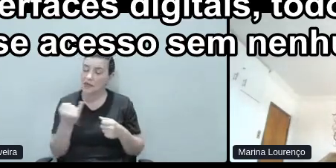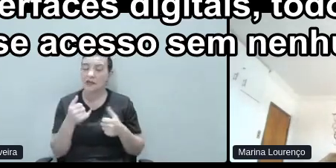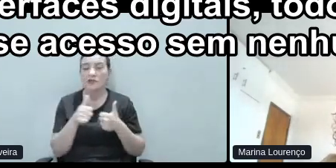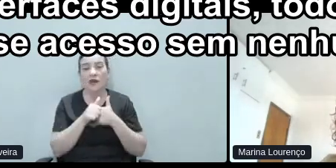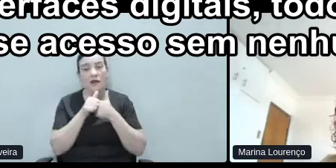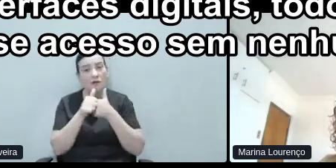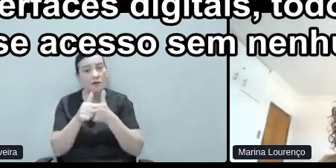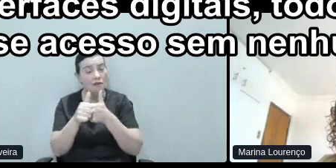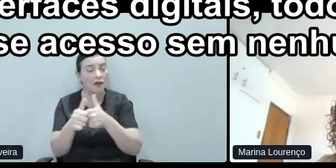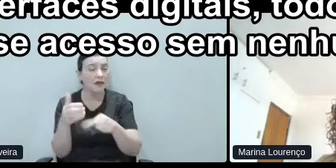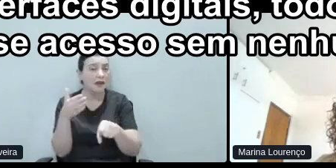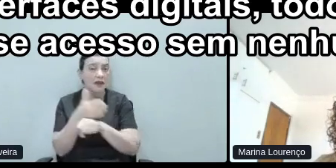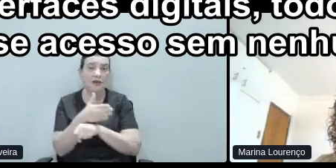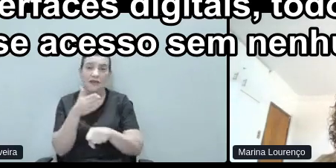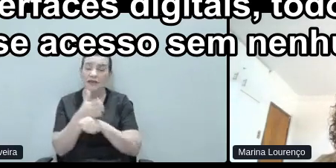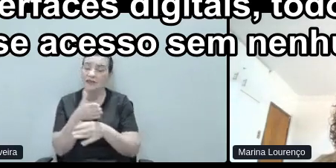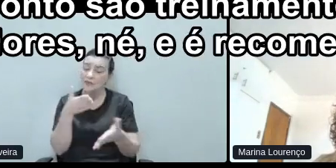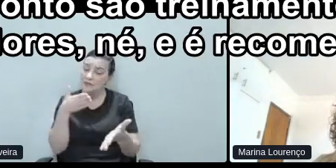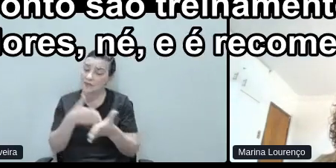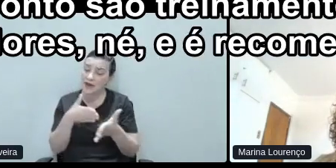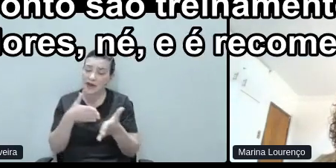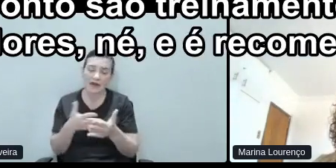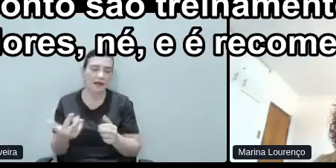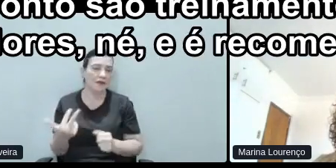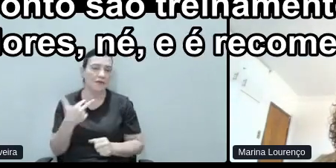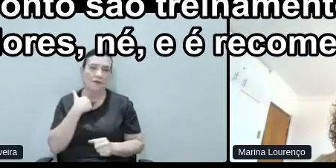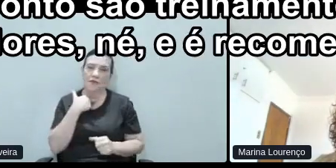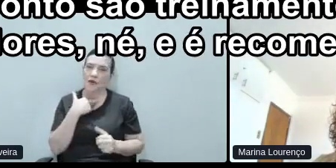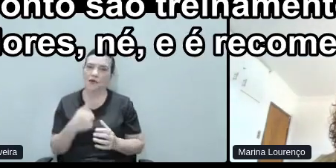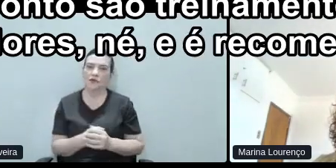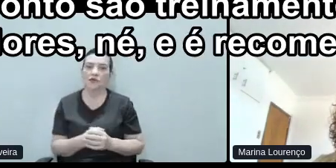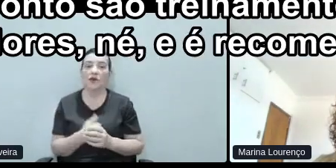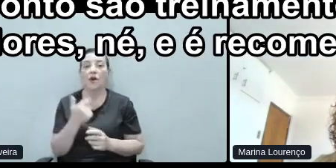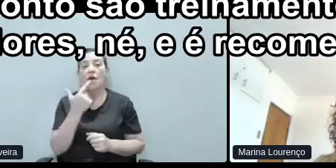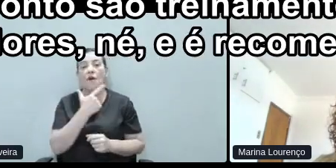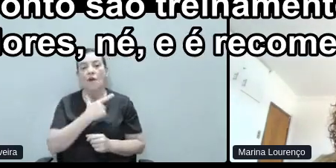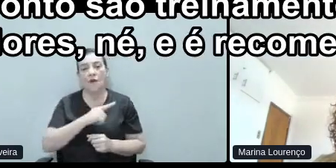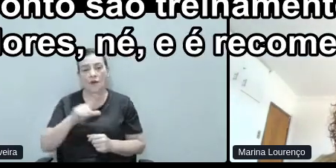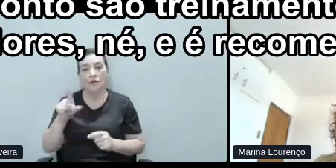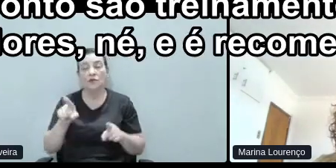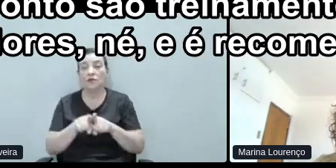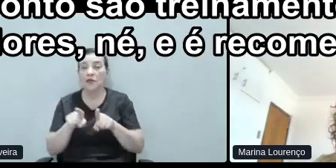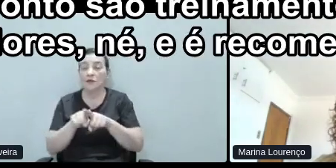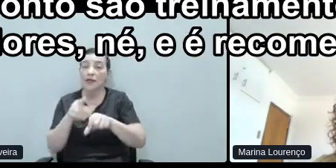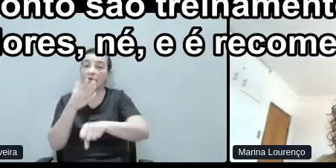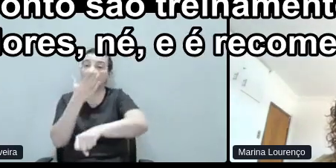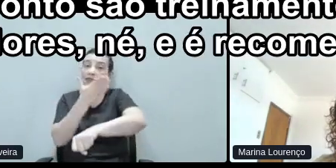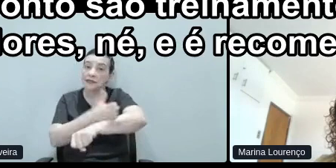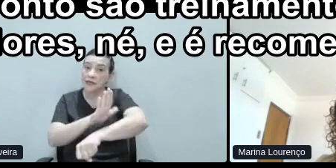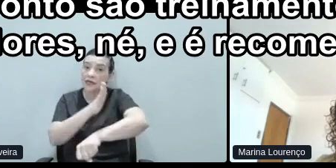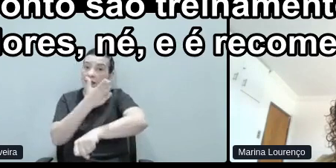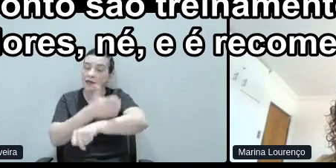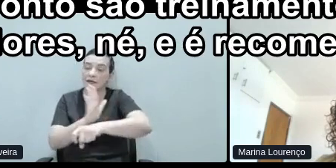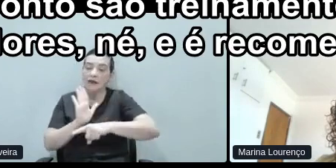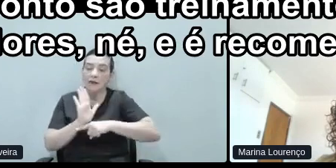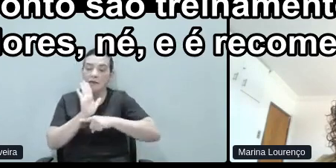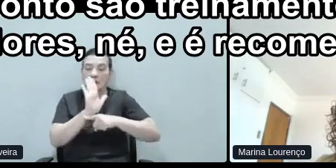acesso sem nenhuma dificuldade, né. Outro ponto são treinamentos para educar colaboradores.